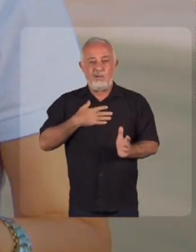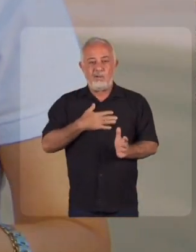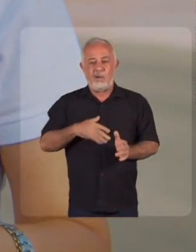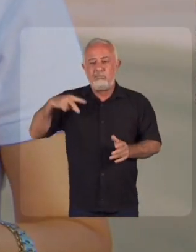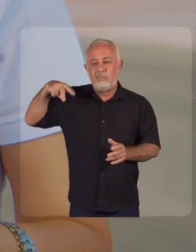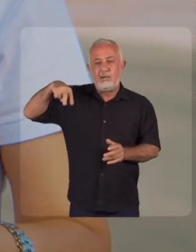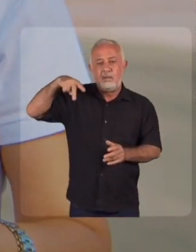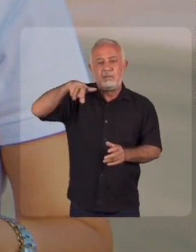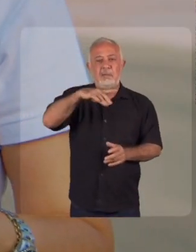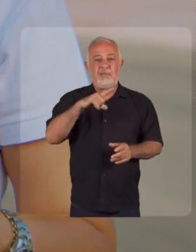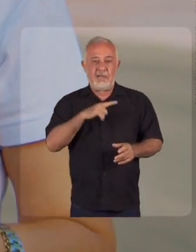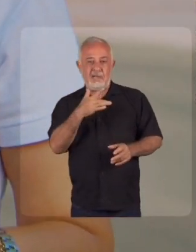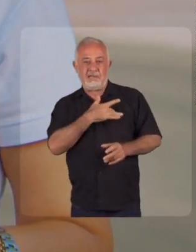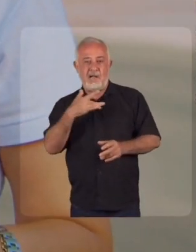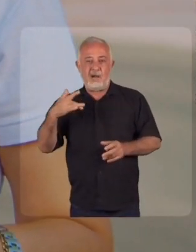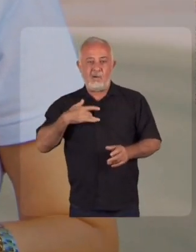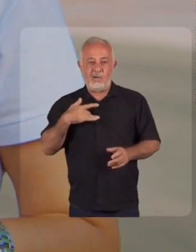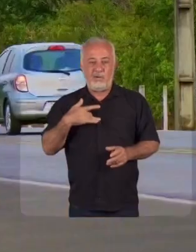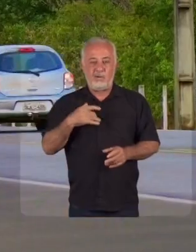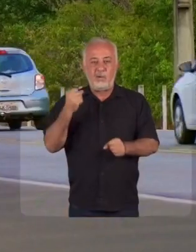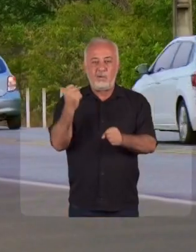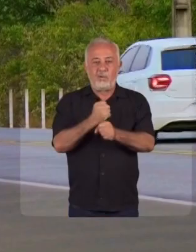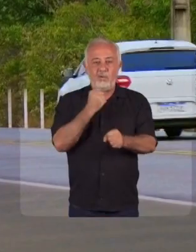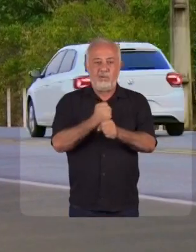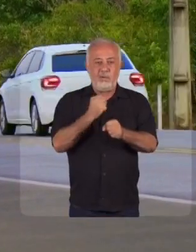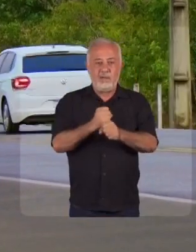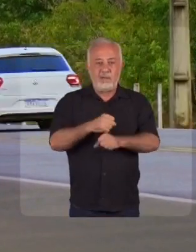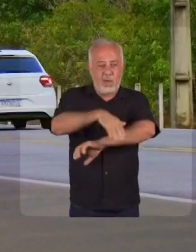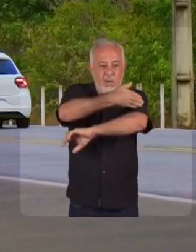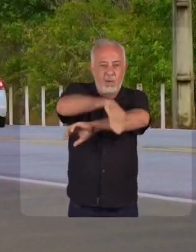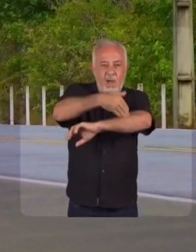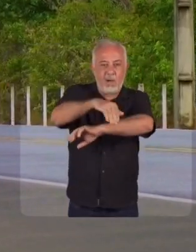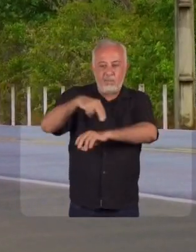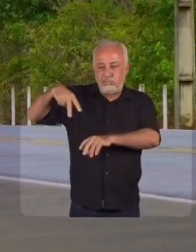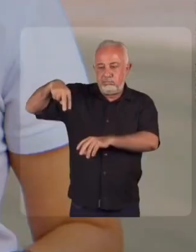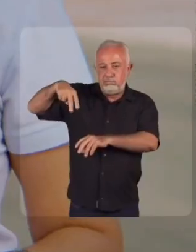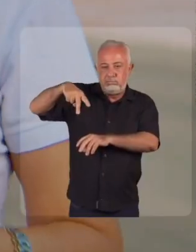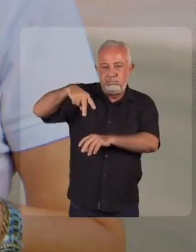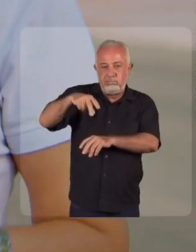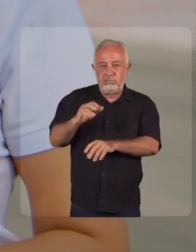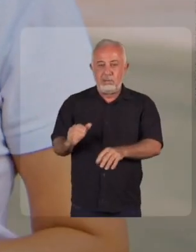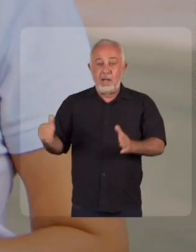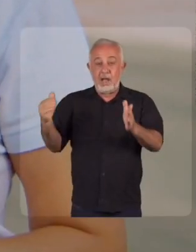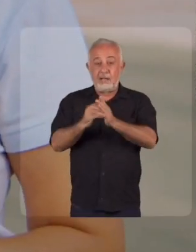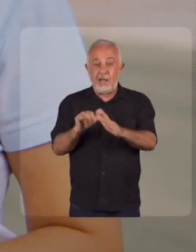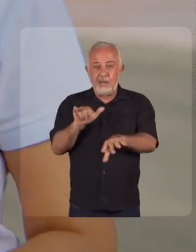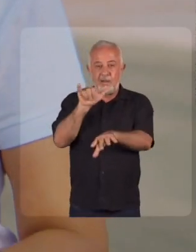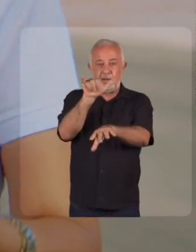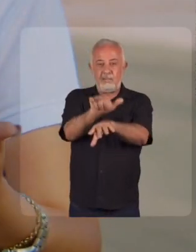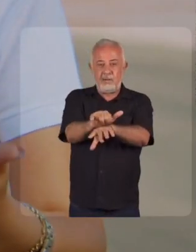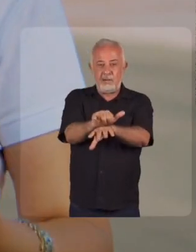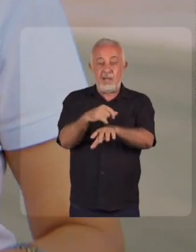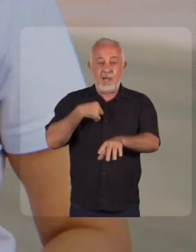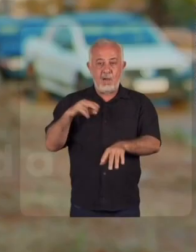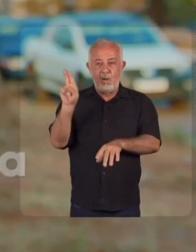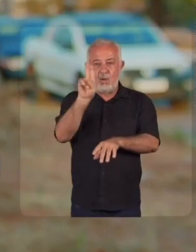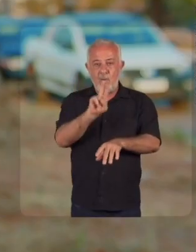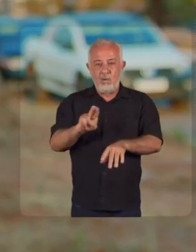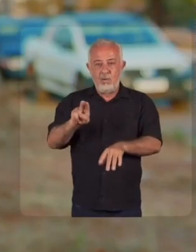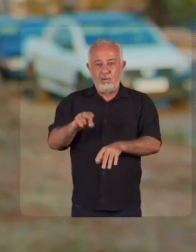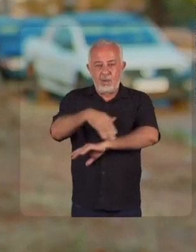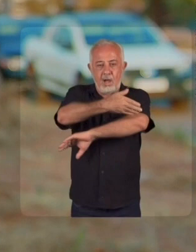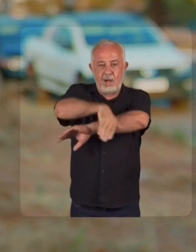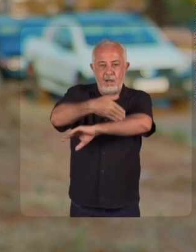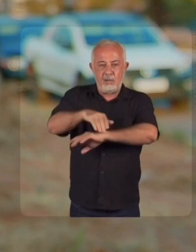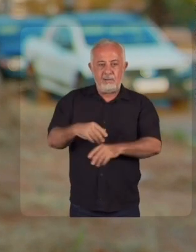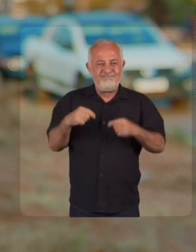E para a turma que gosta de fazer aquela caminhada saudável, eu vou fazer uma pista de caminhada aqui na via de acesso ao aeroporto. Eu,